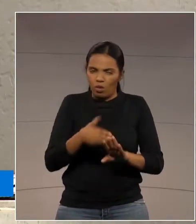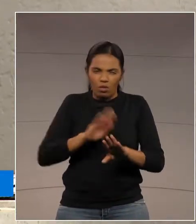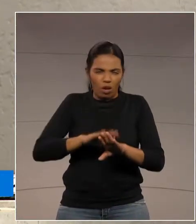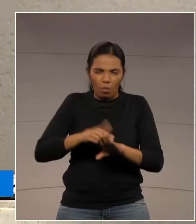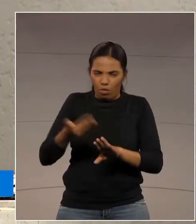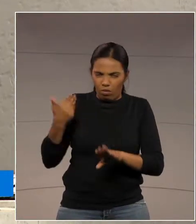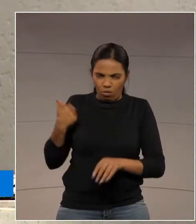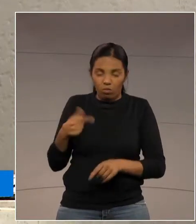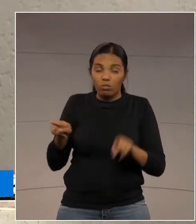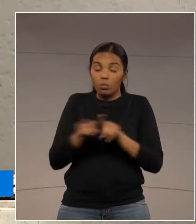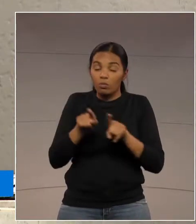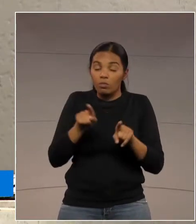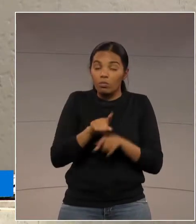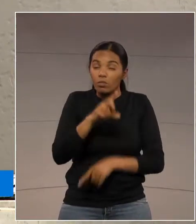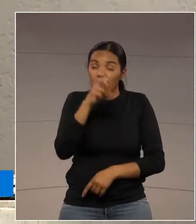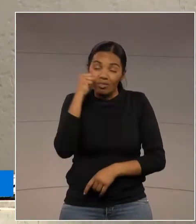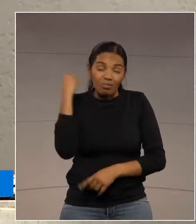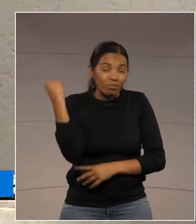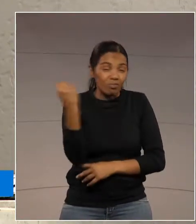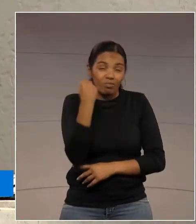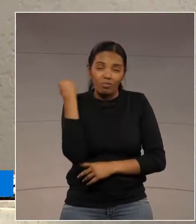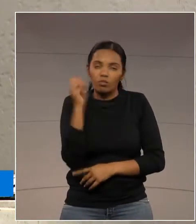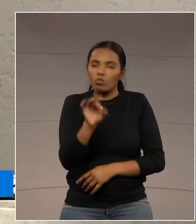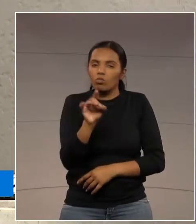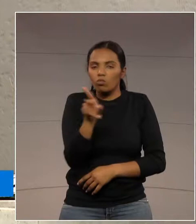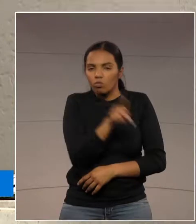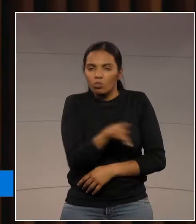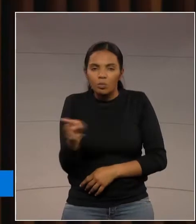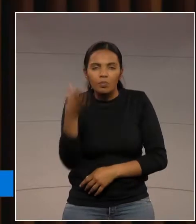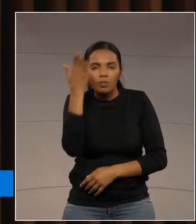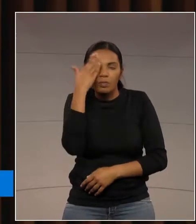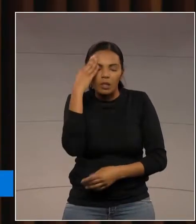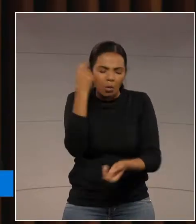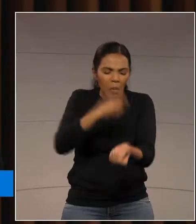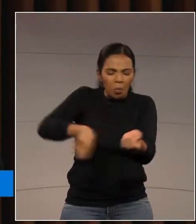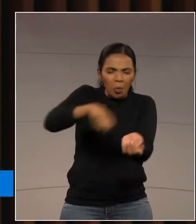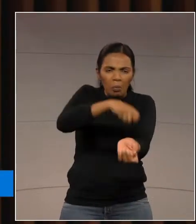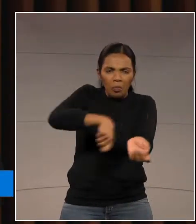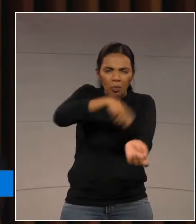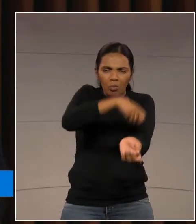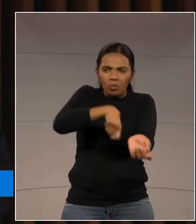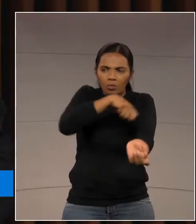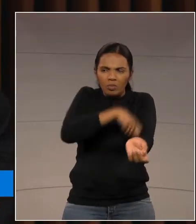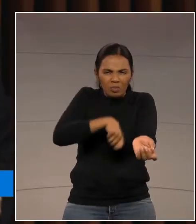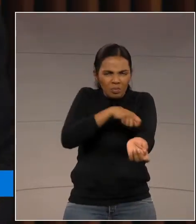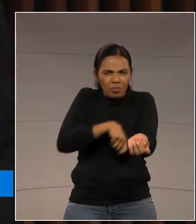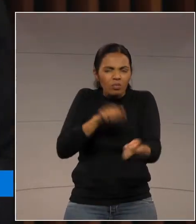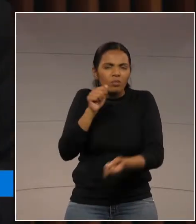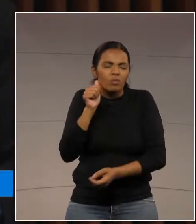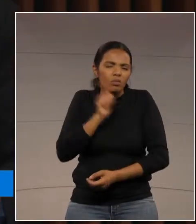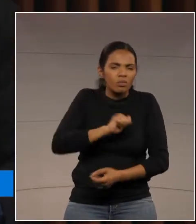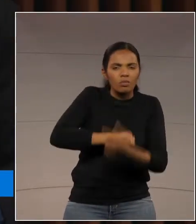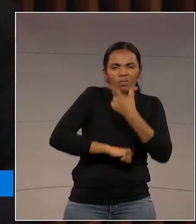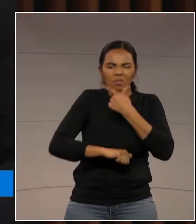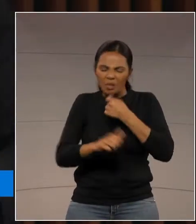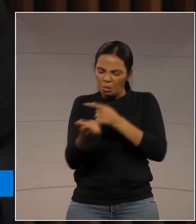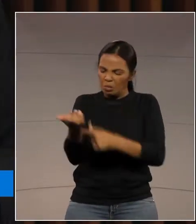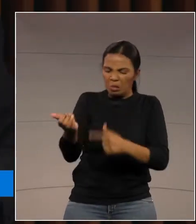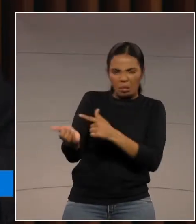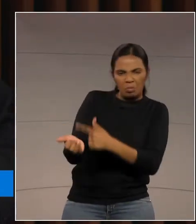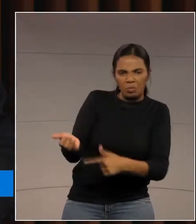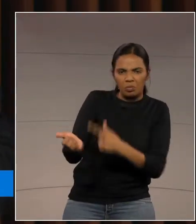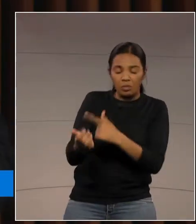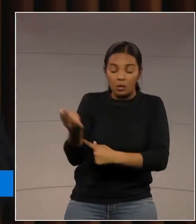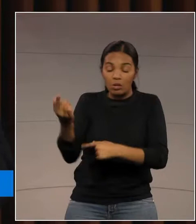grave que só quem é professor sabe da automutilação de meninas e meninos que se automutilam